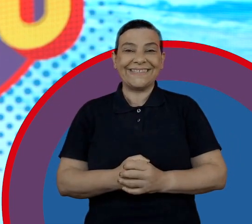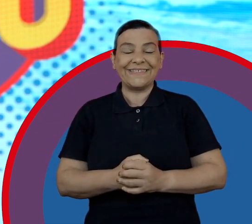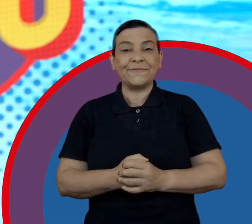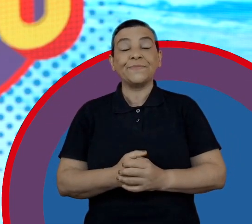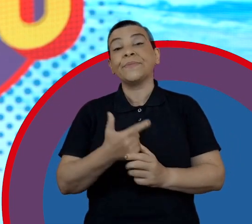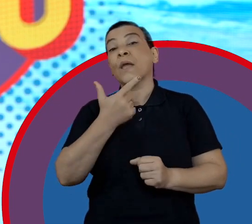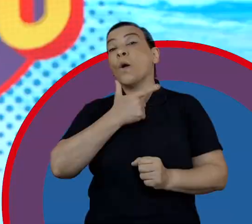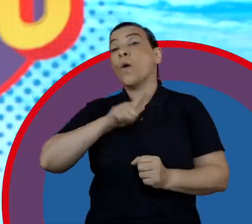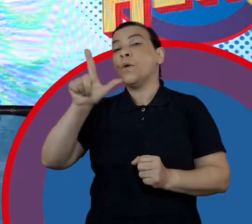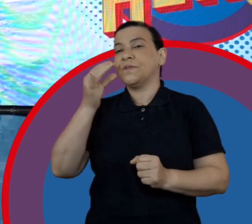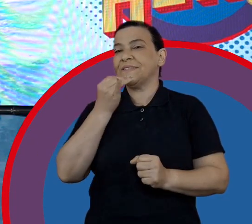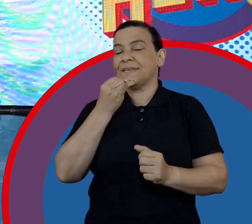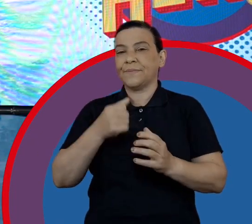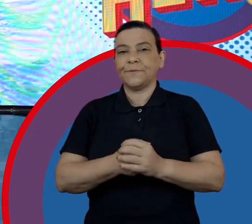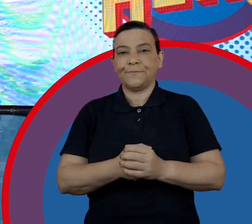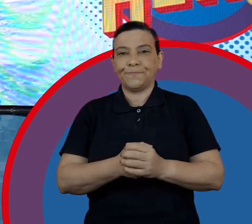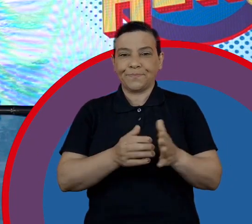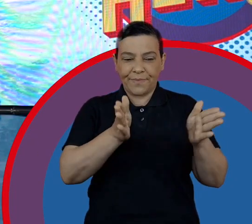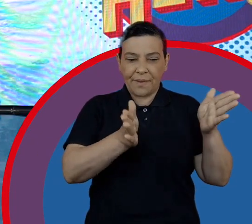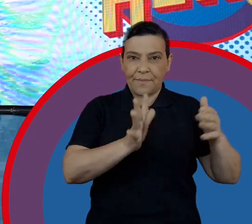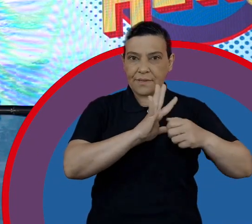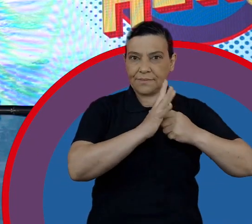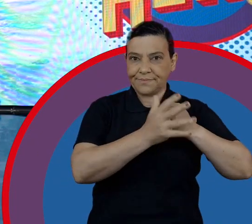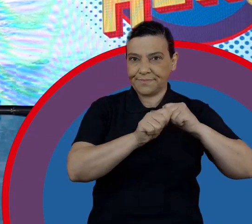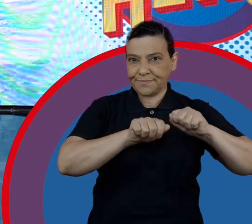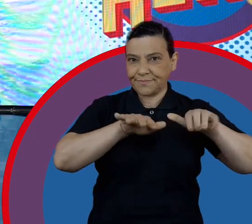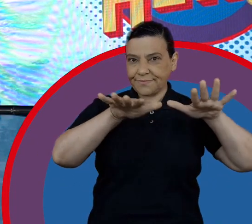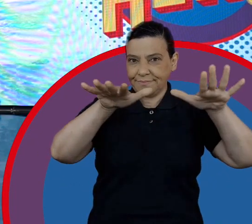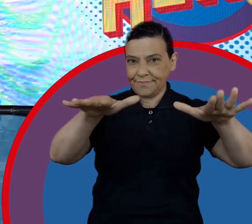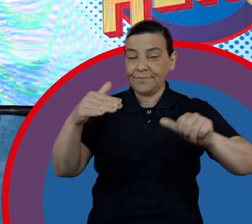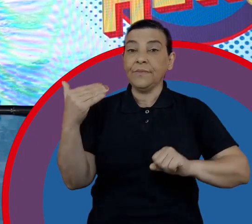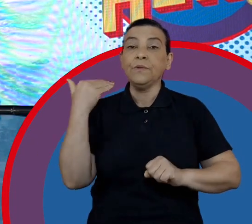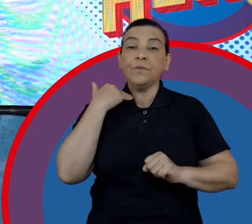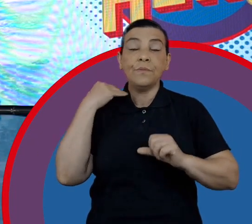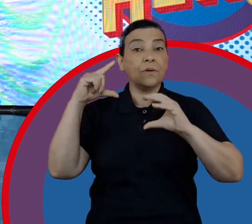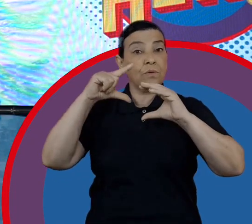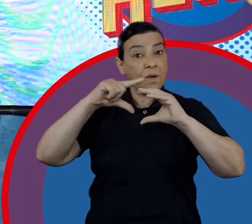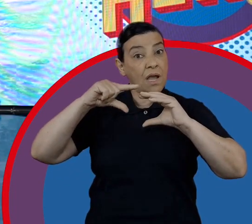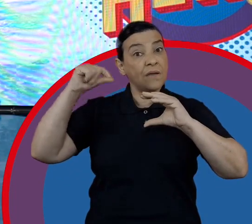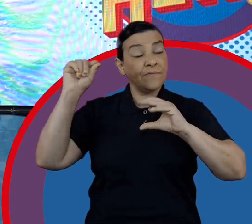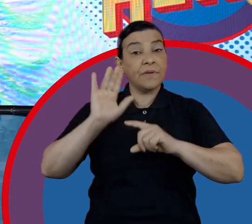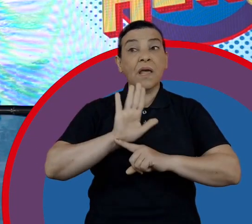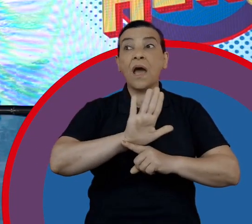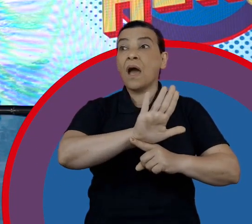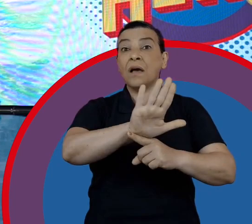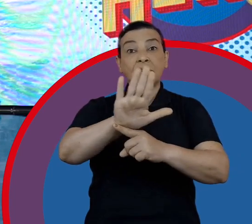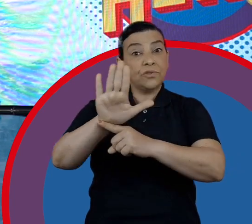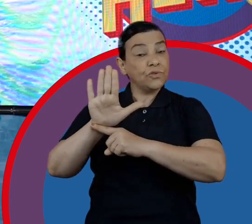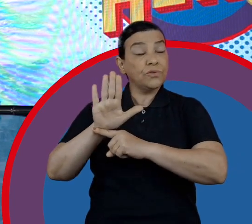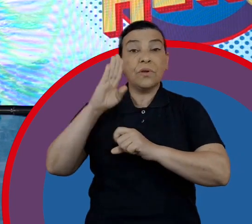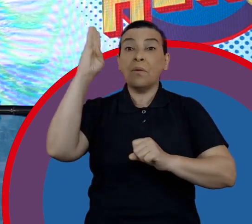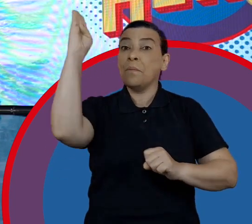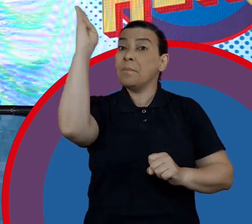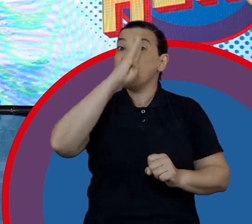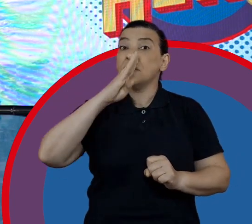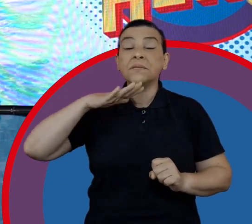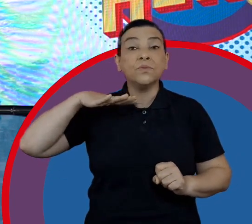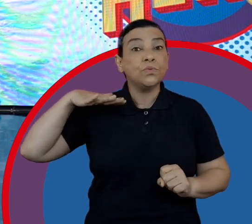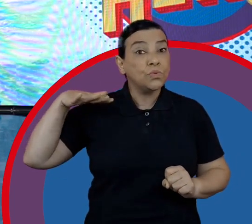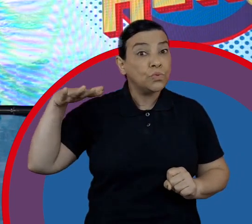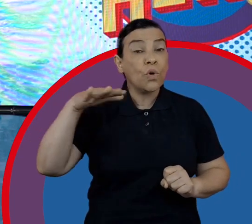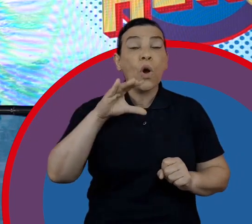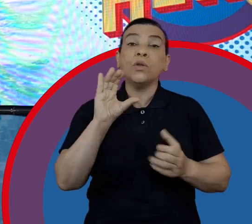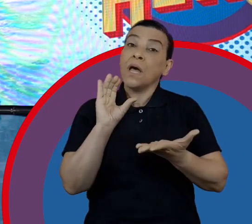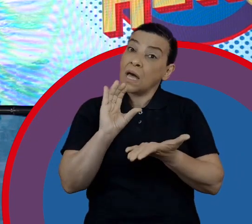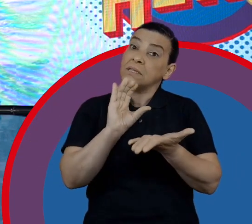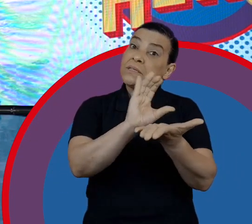como ofício dentro da companhia. Vou dar um outro exemplo para vocês. Durante a pandemia, o Banco Carrefour ajudou praticamente o